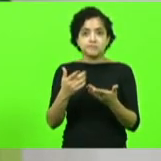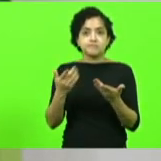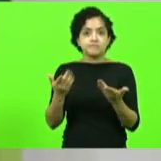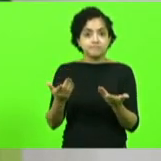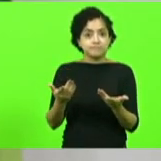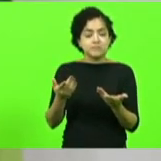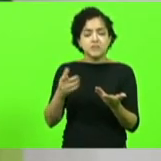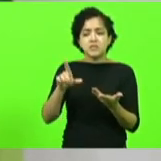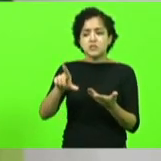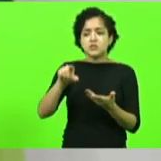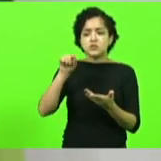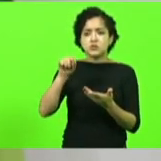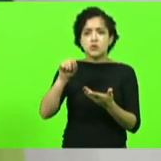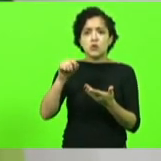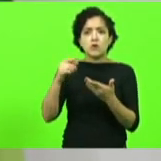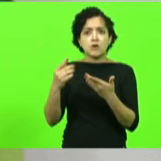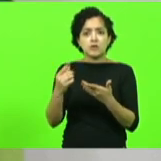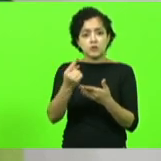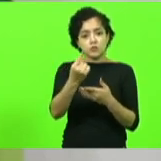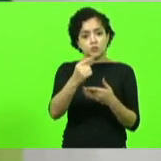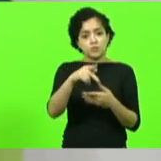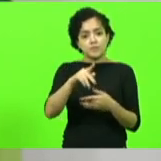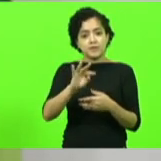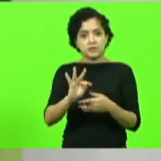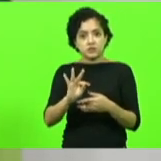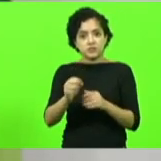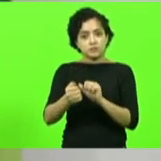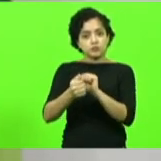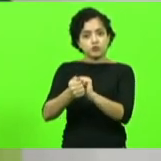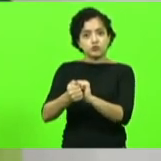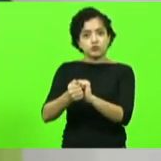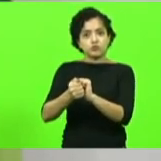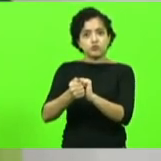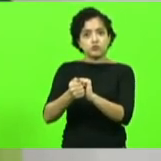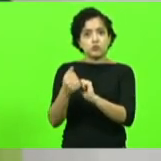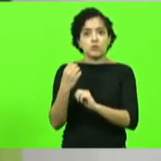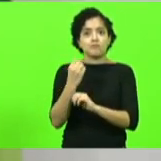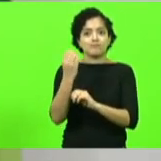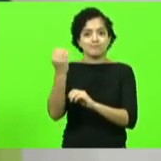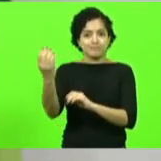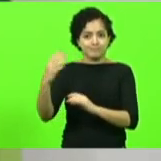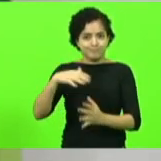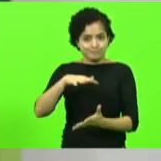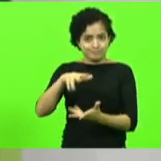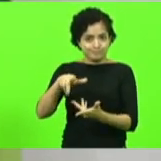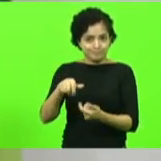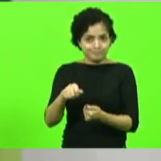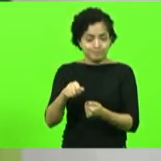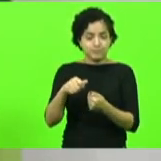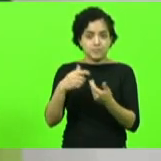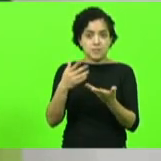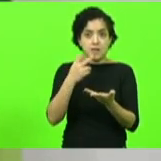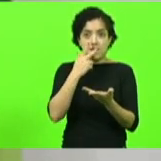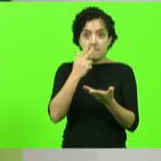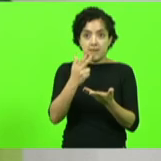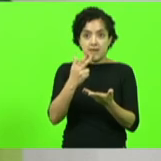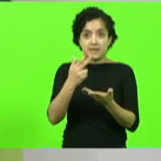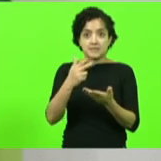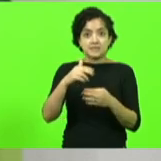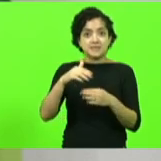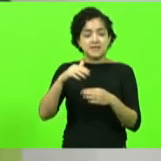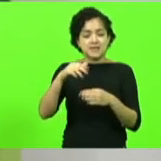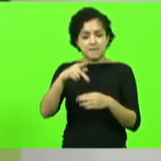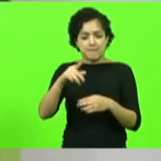escolhe dentro de 39 um petista para acompanhá-lo na primeira missão internacional me parece que o governador é mais petista